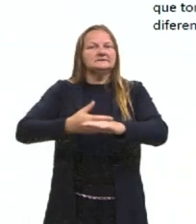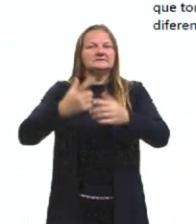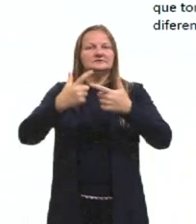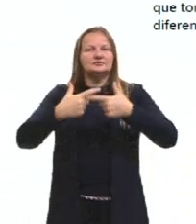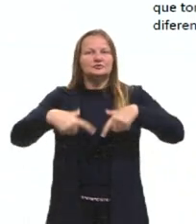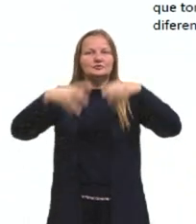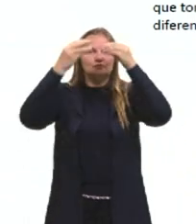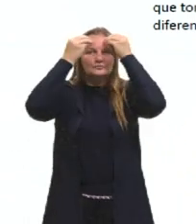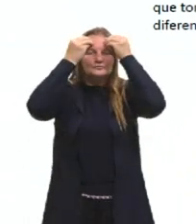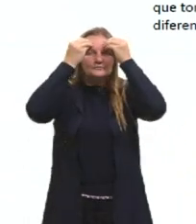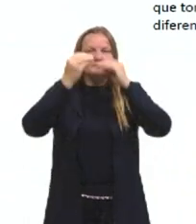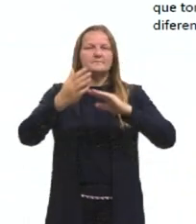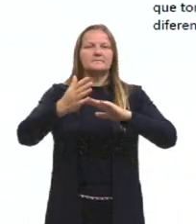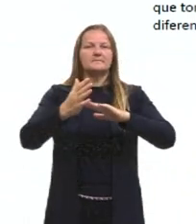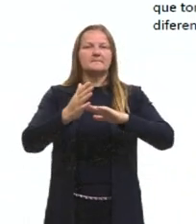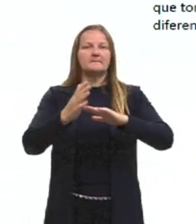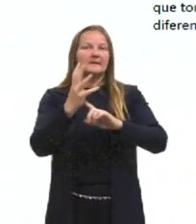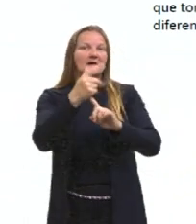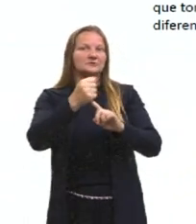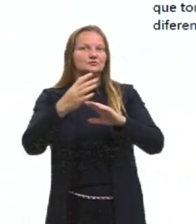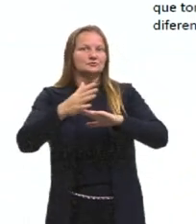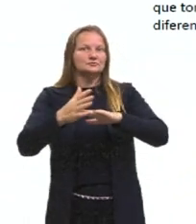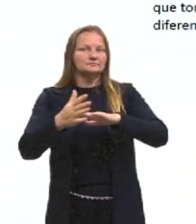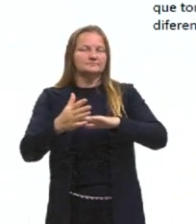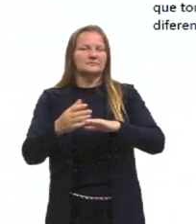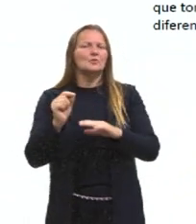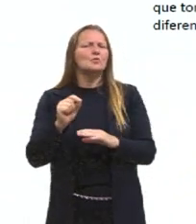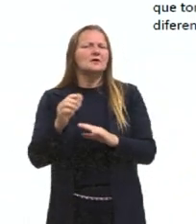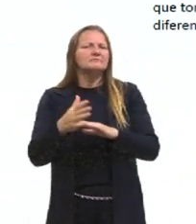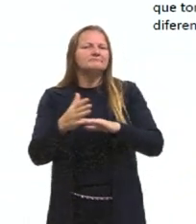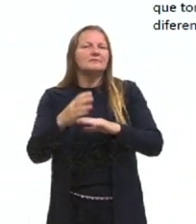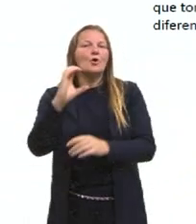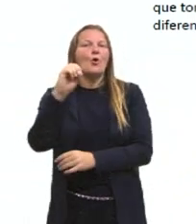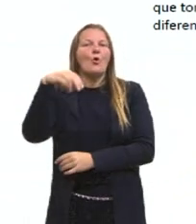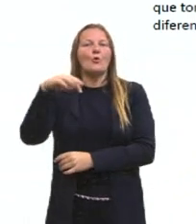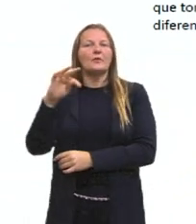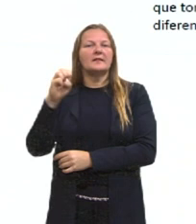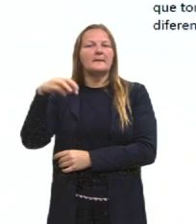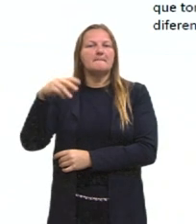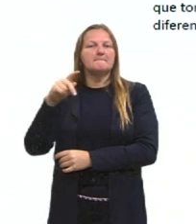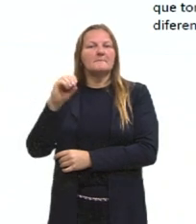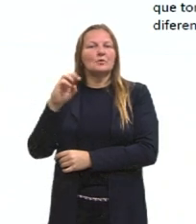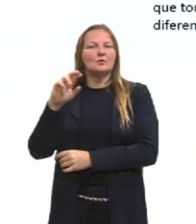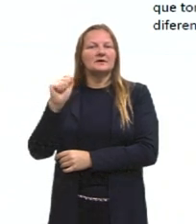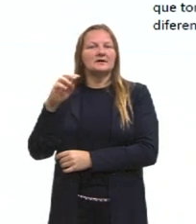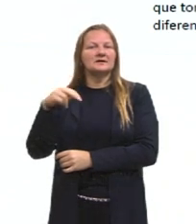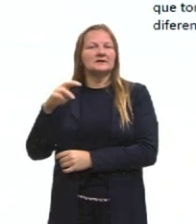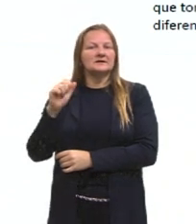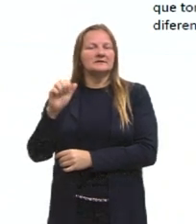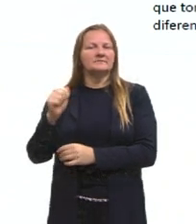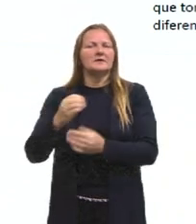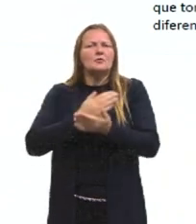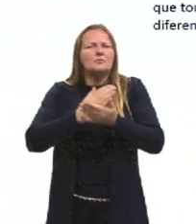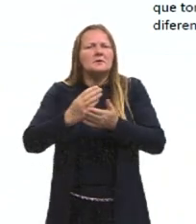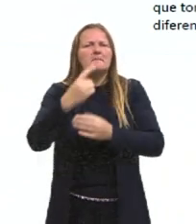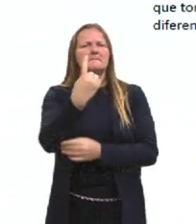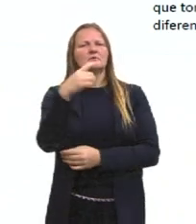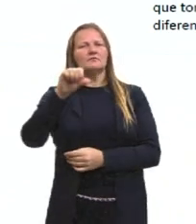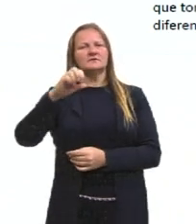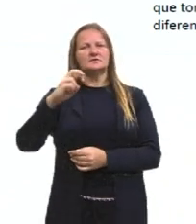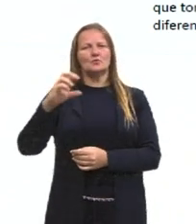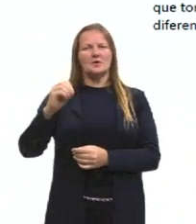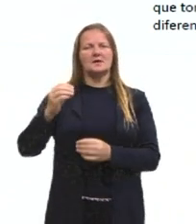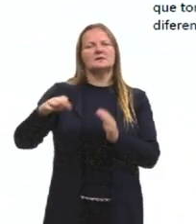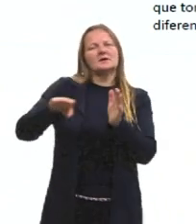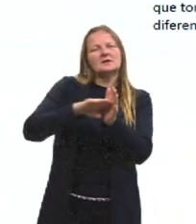contemporânea. Bom, a arte contemporânea, gente, ela é um movimento que surge a partir dos anos 50, anos